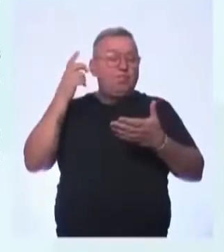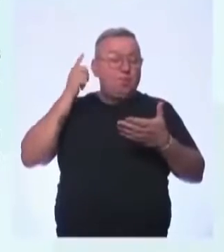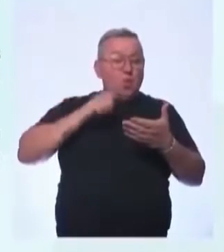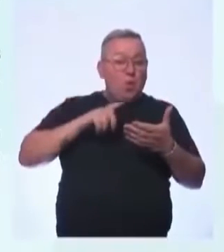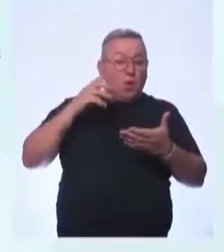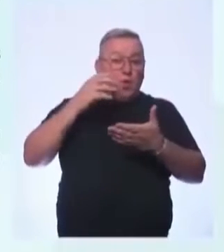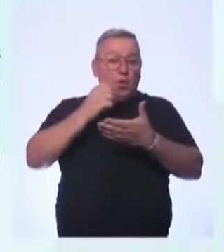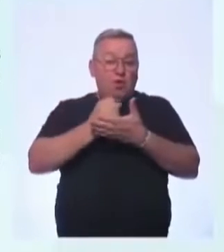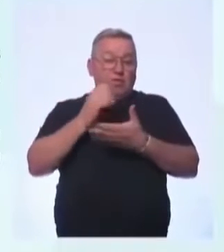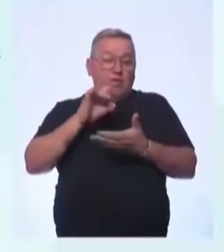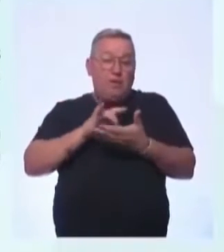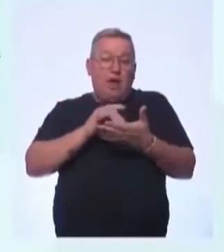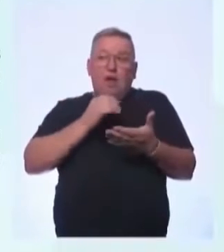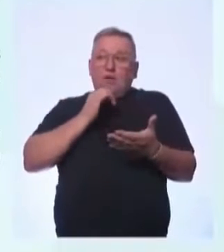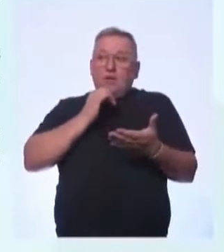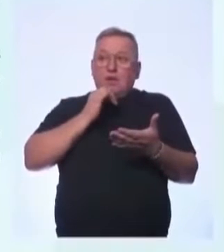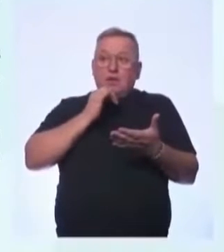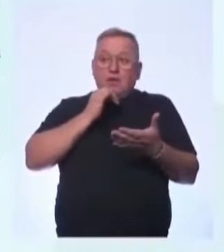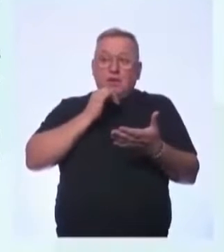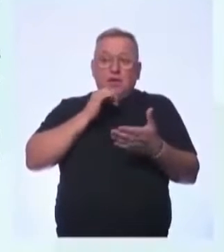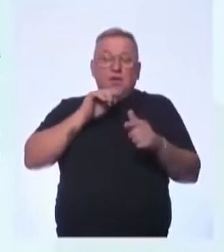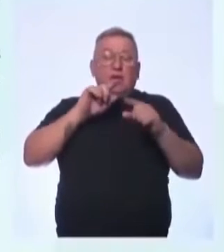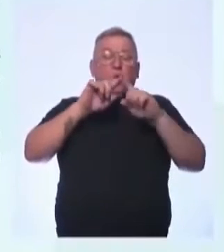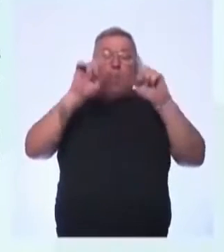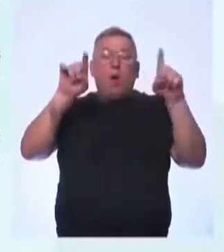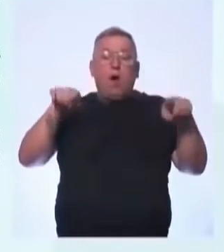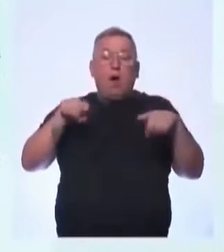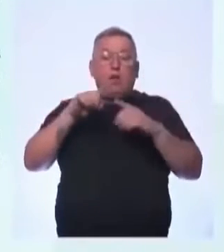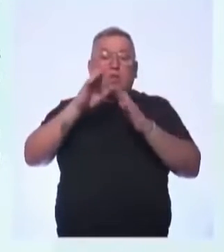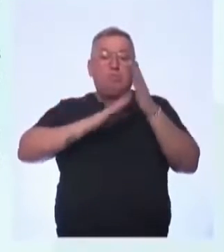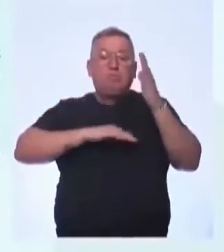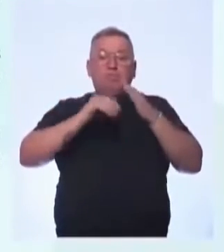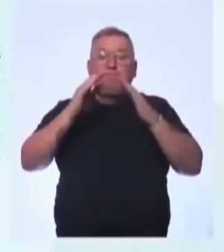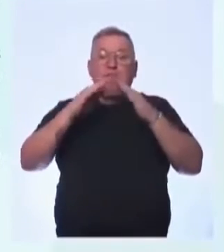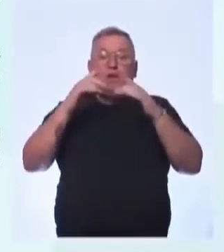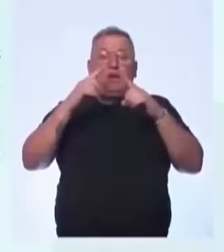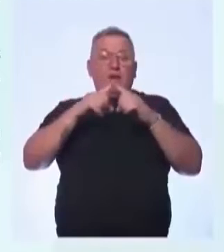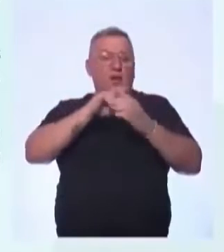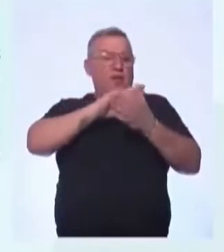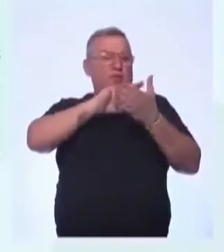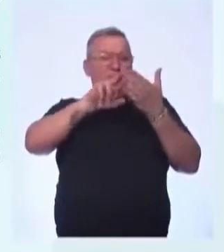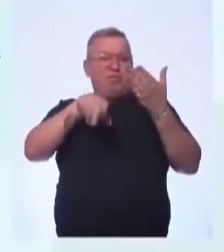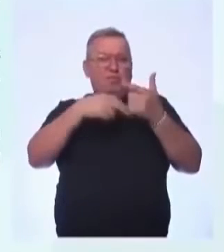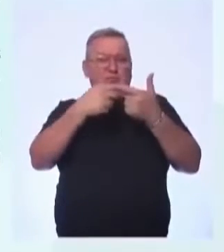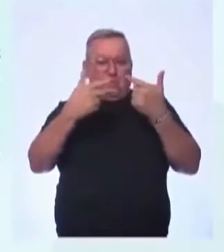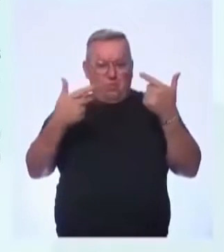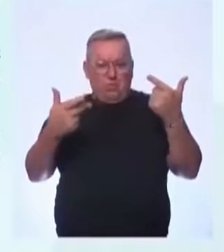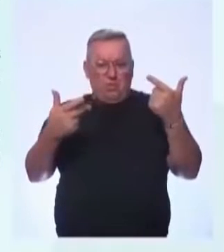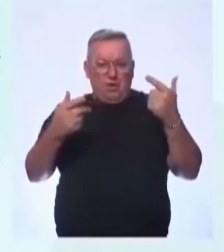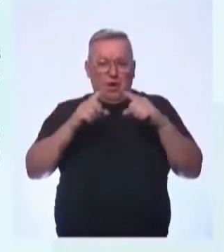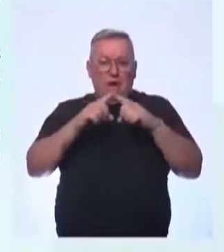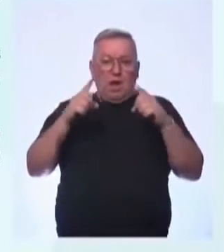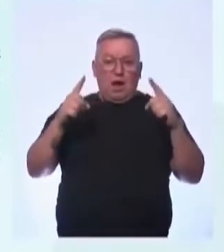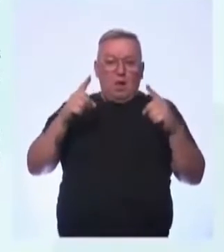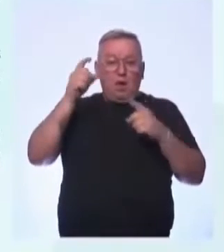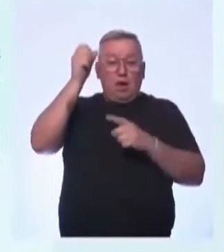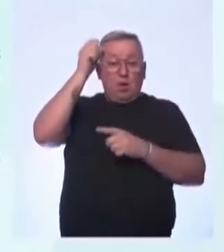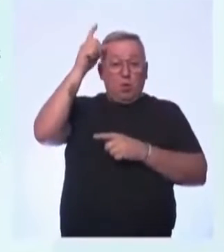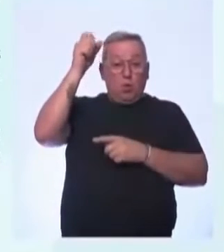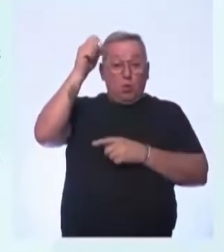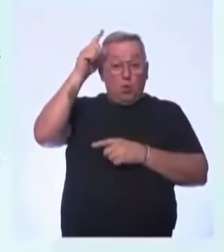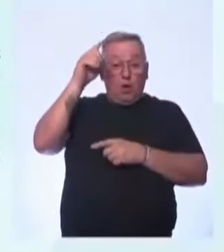concretos. Por exemplo, obras de arte, igrejas, etc. Já o patrimônio cultural